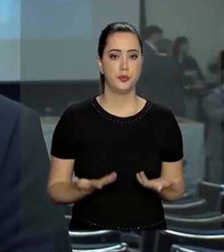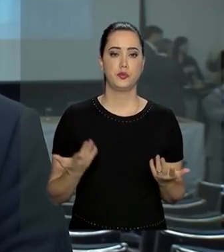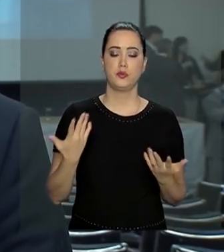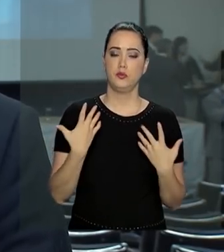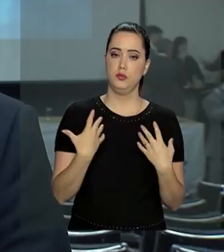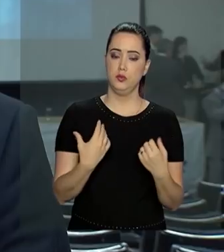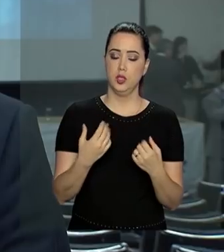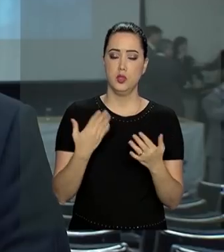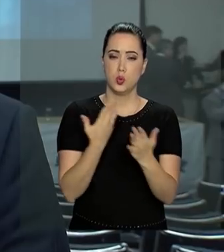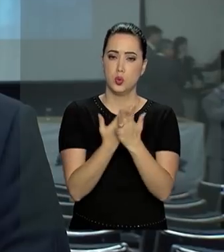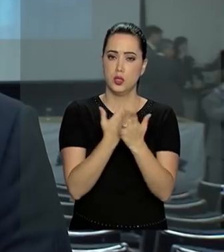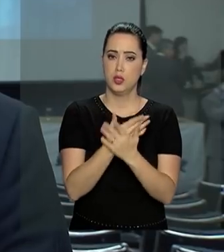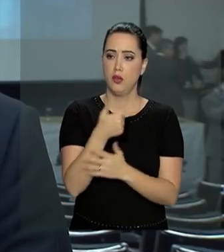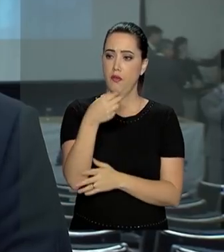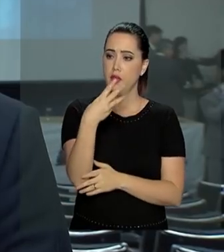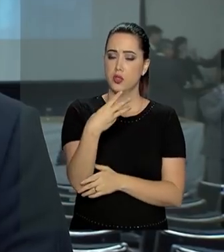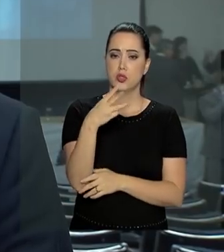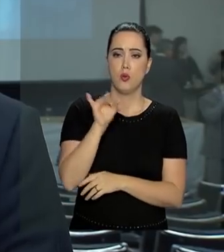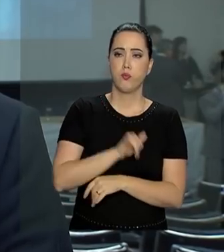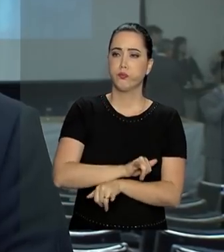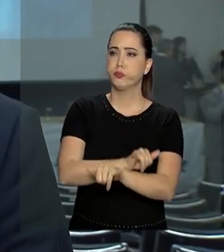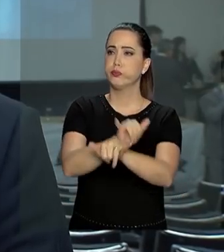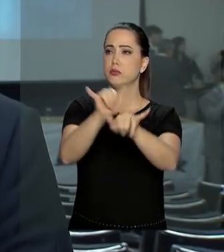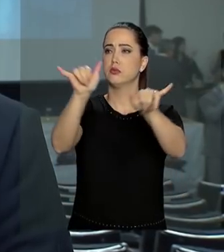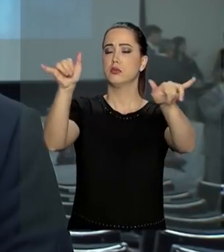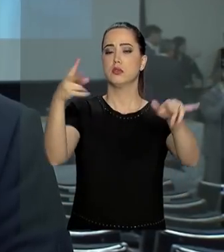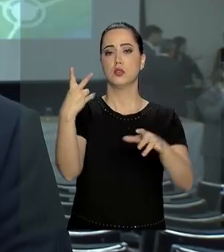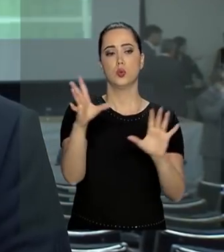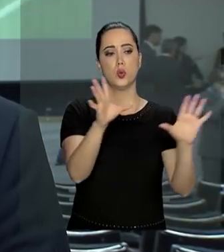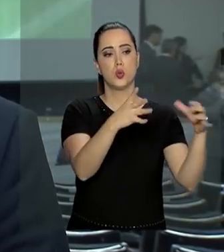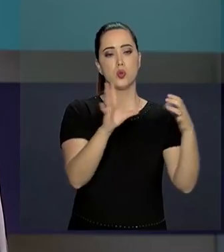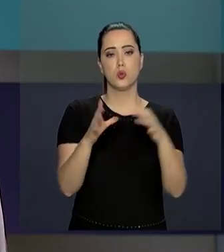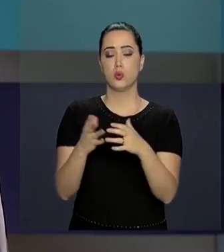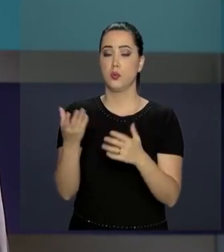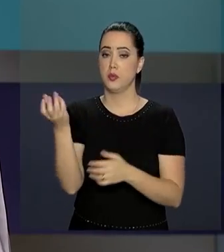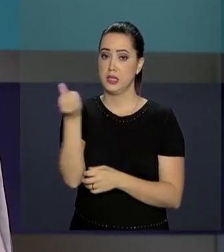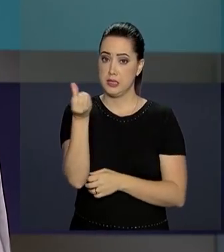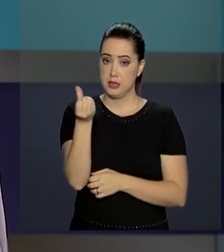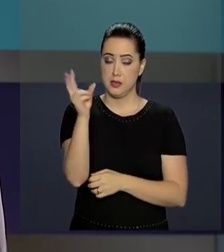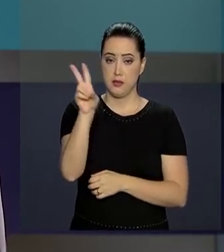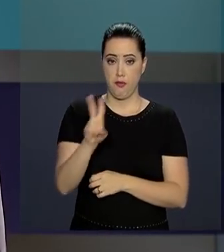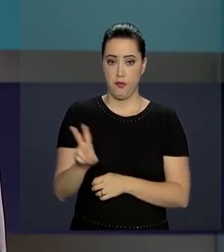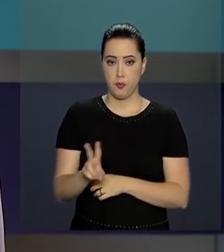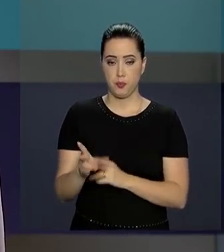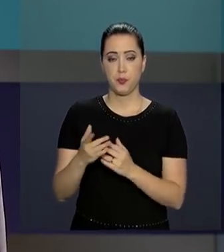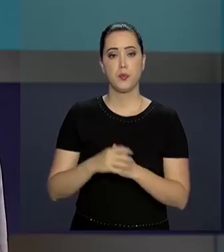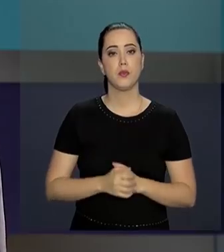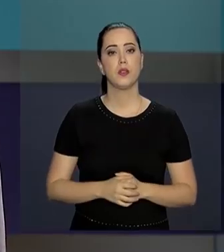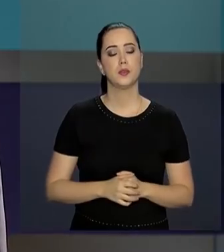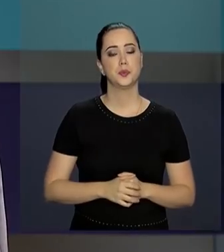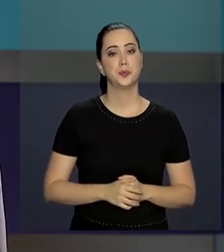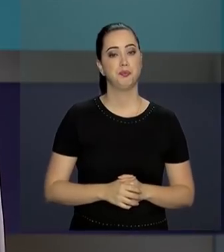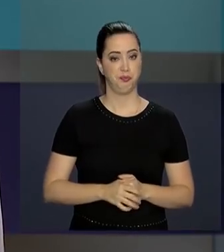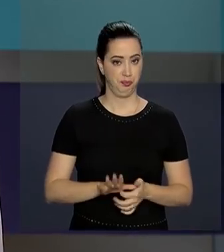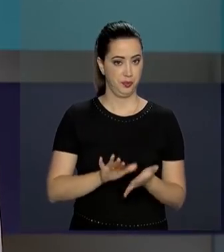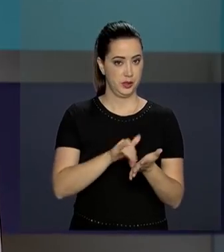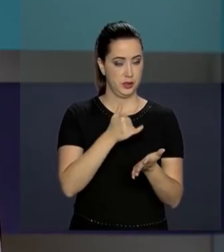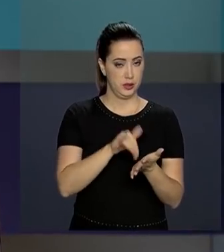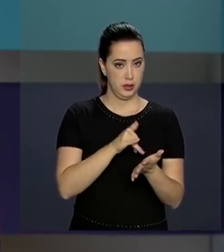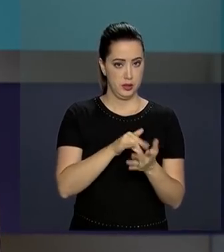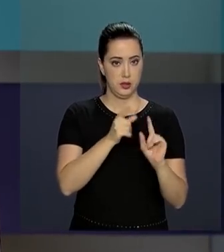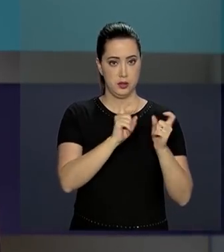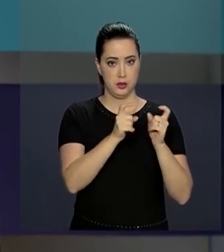aeroportos em três blocos, que vai ser a sexta rodada de aeroportos. O secretário-executivo do Ministério da